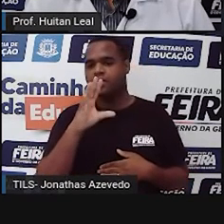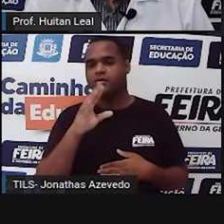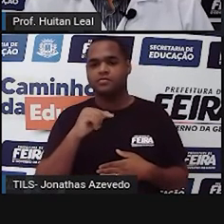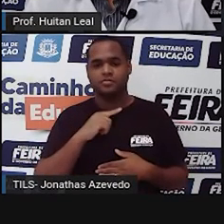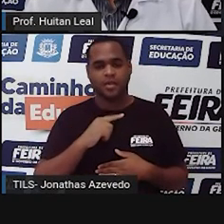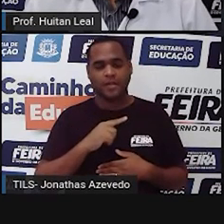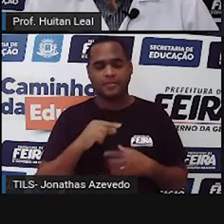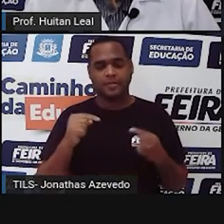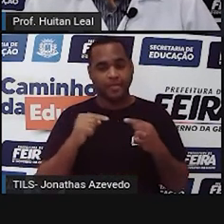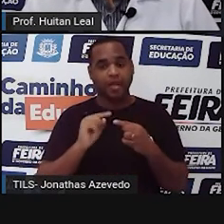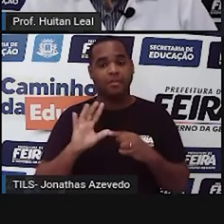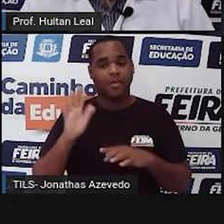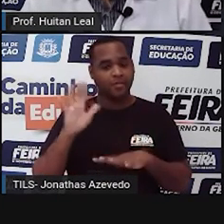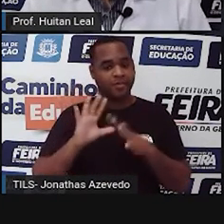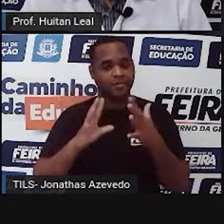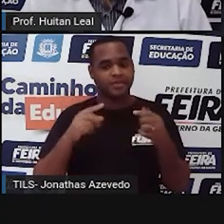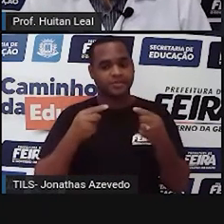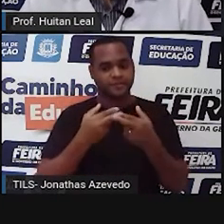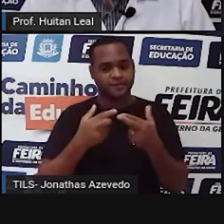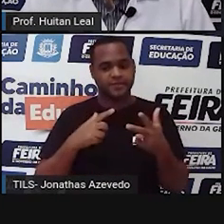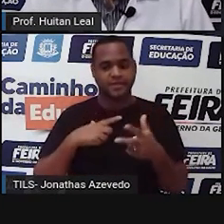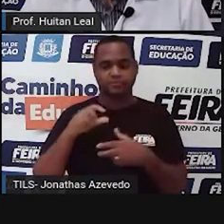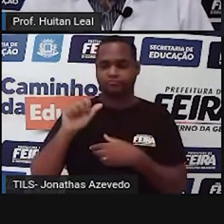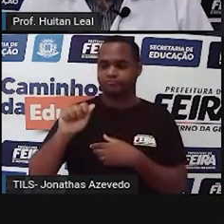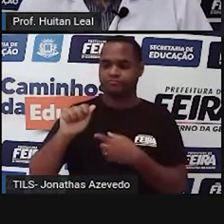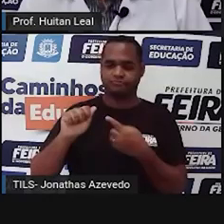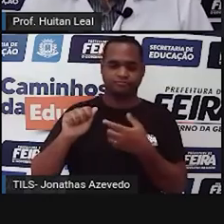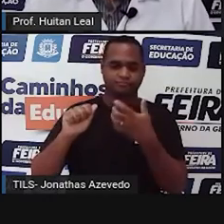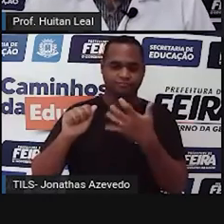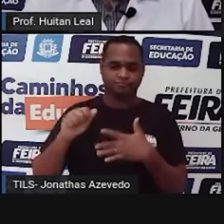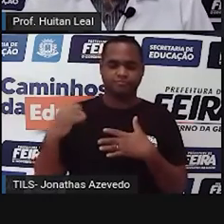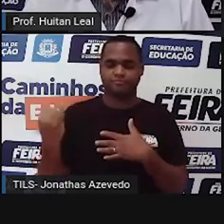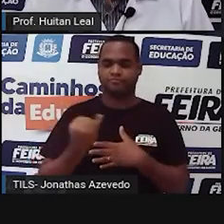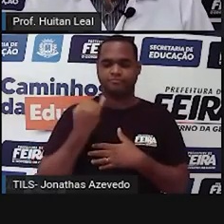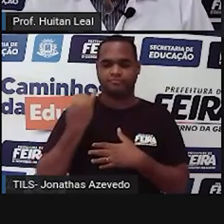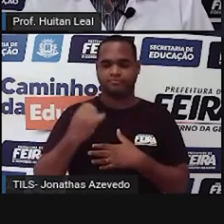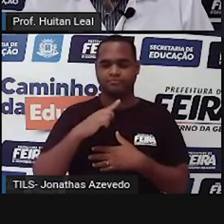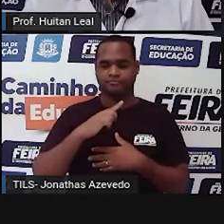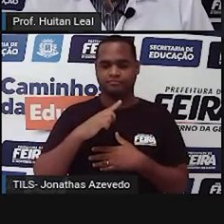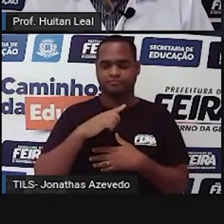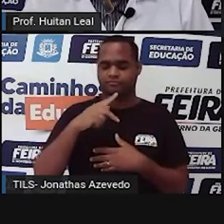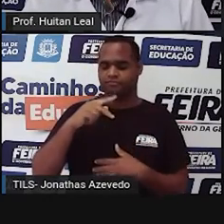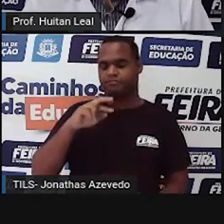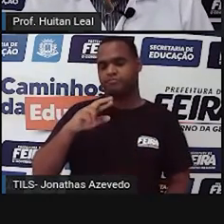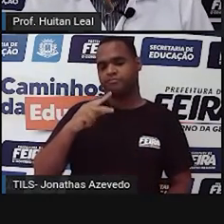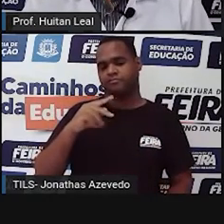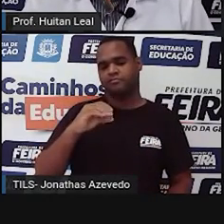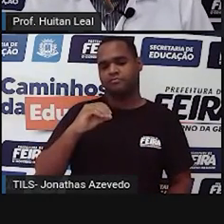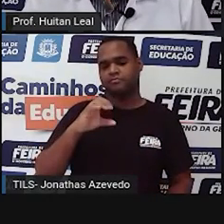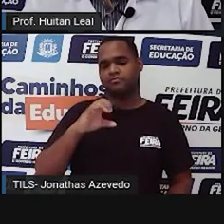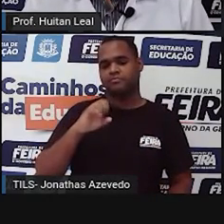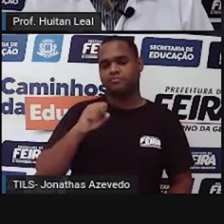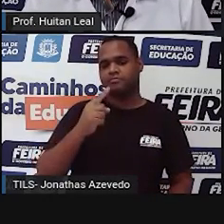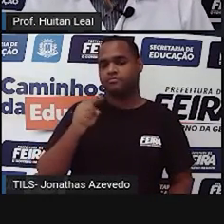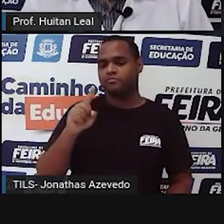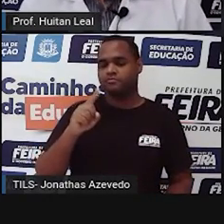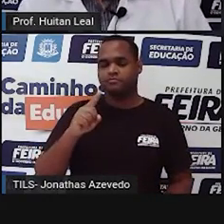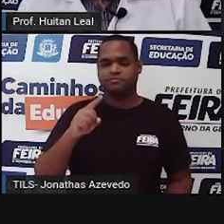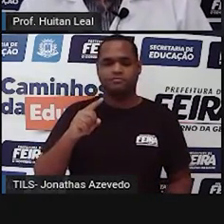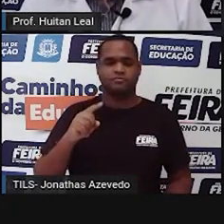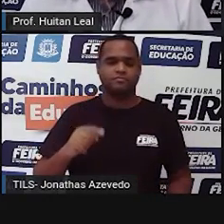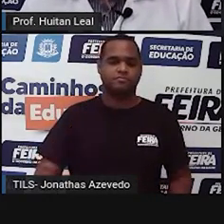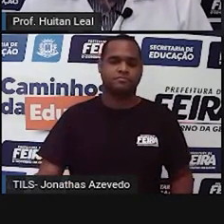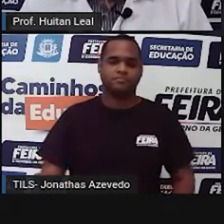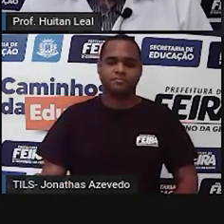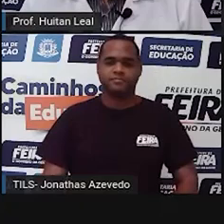essas são as situações em que o A se torna preposição. Ok? E aqui,